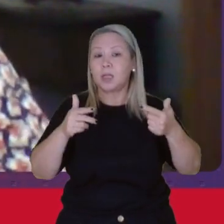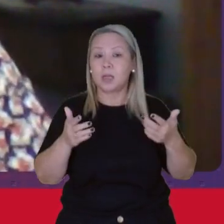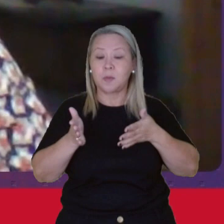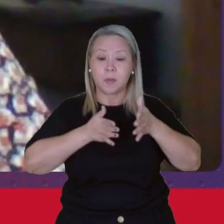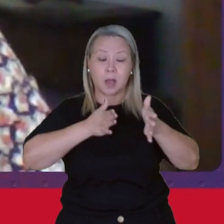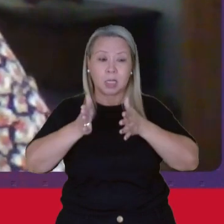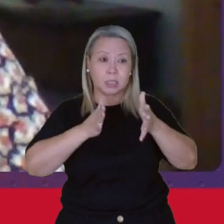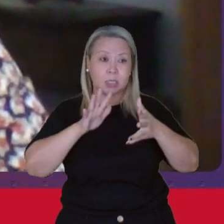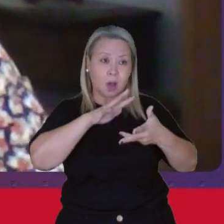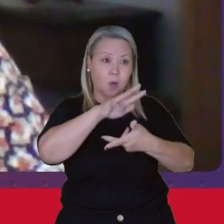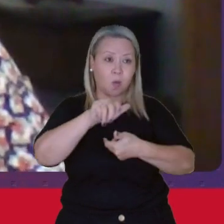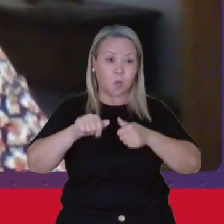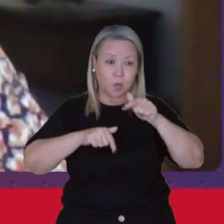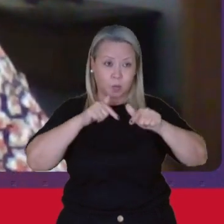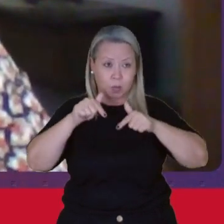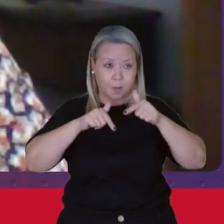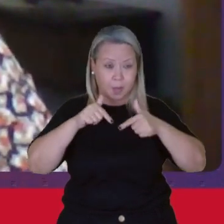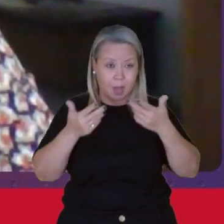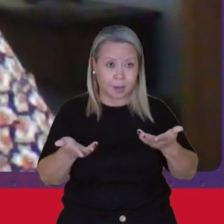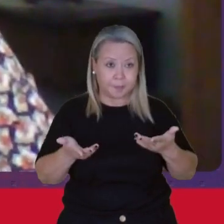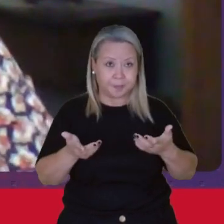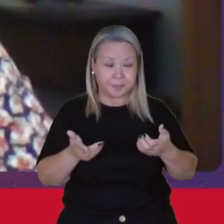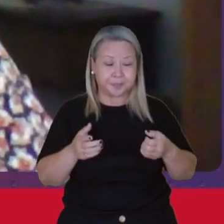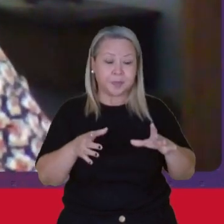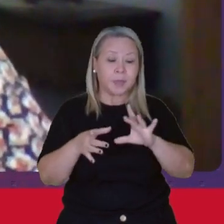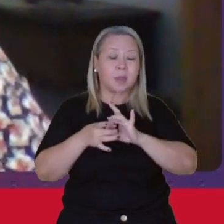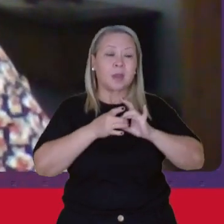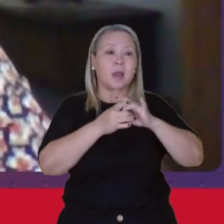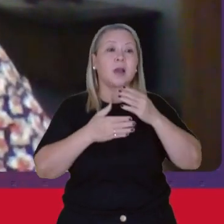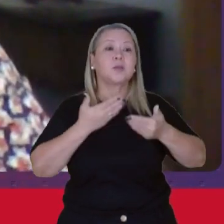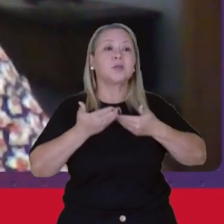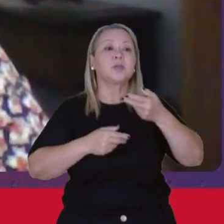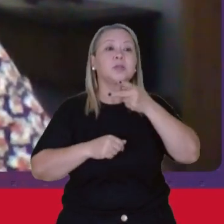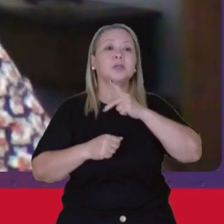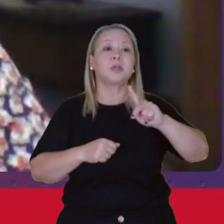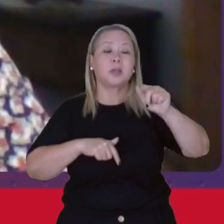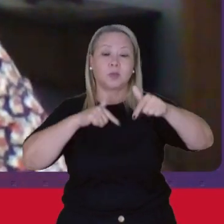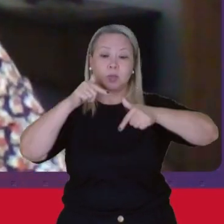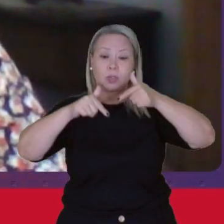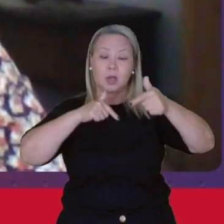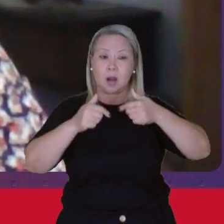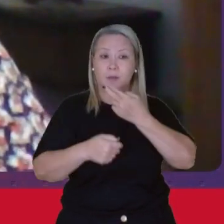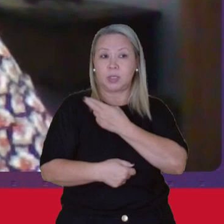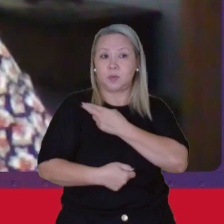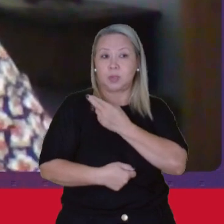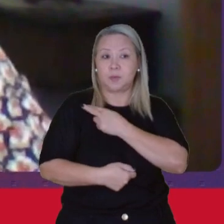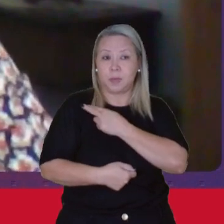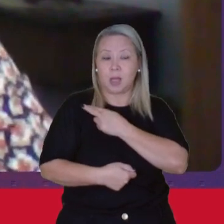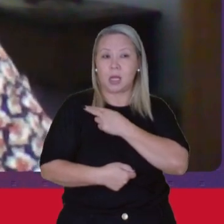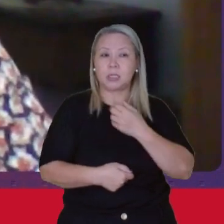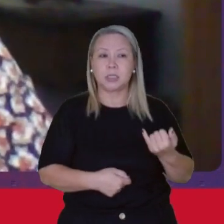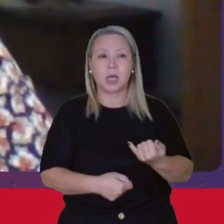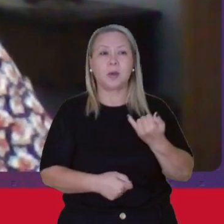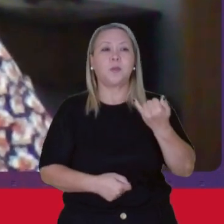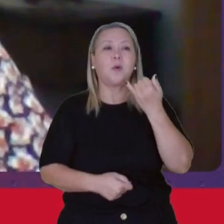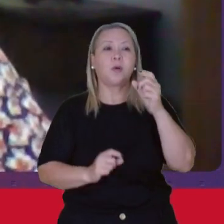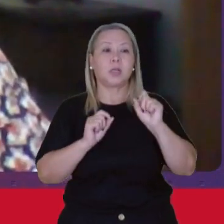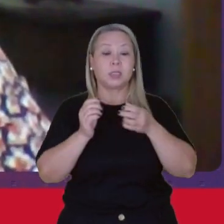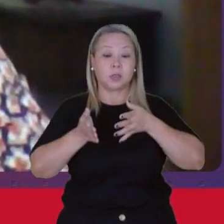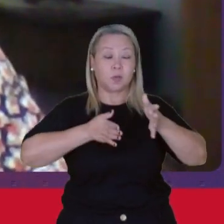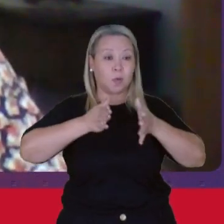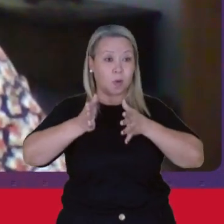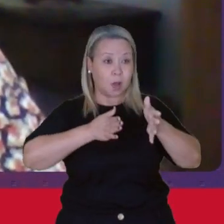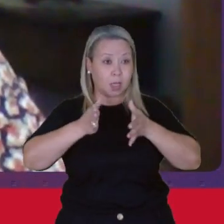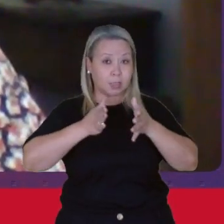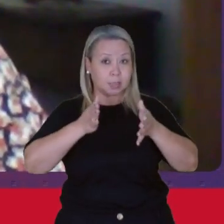O mundo Do trabalho Associado As suas tarefas De responsabilidade E a importância Do acesso